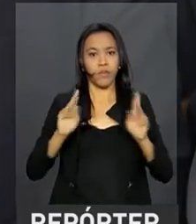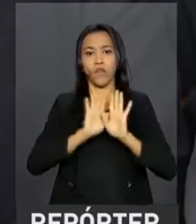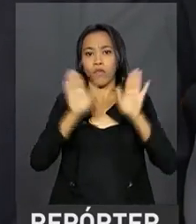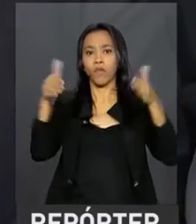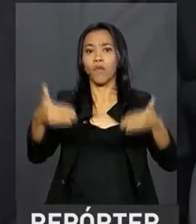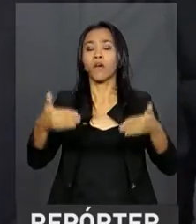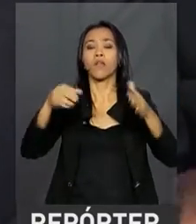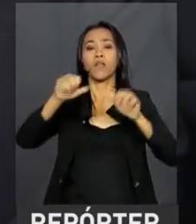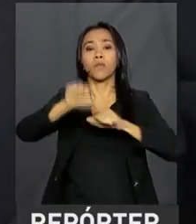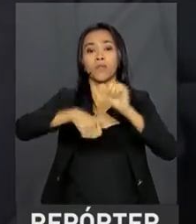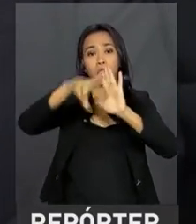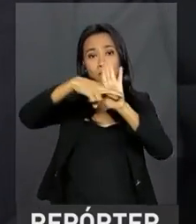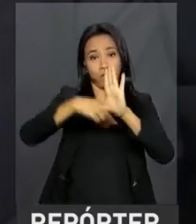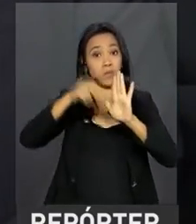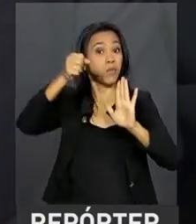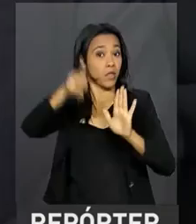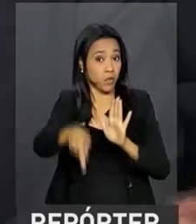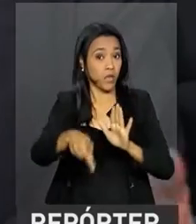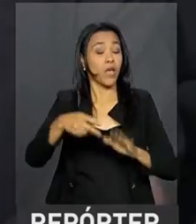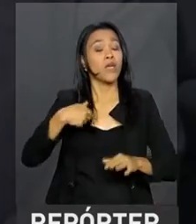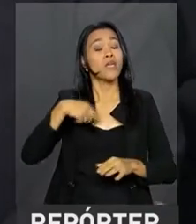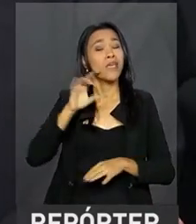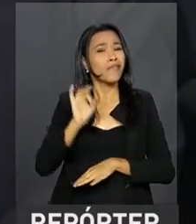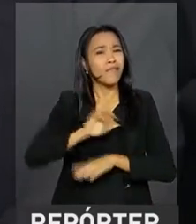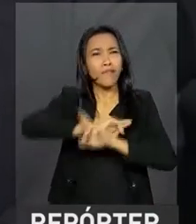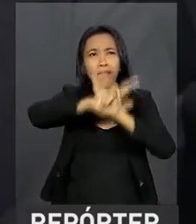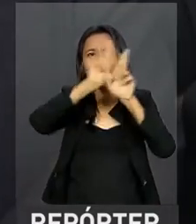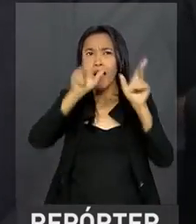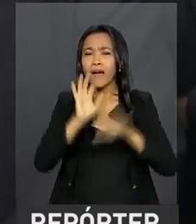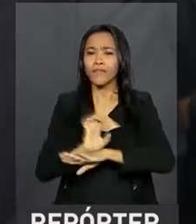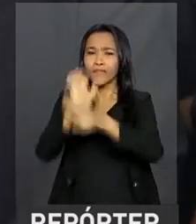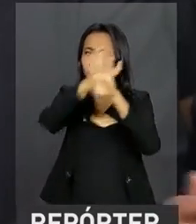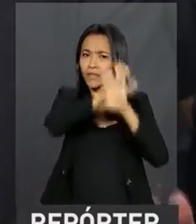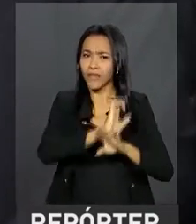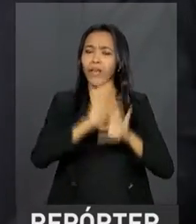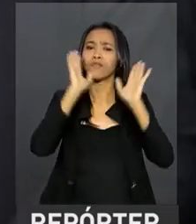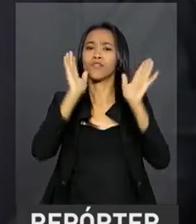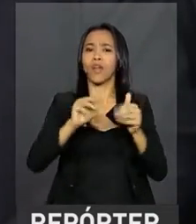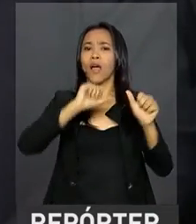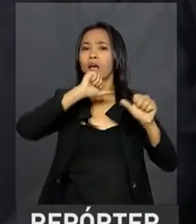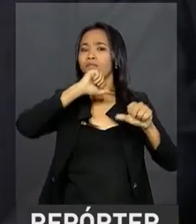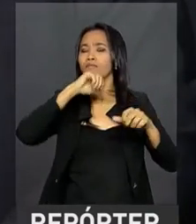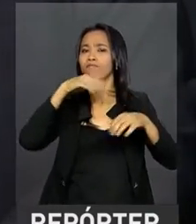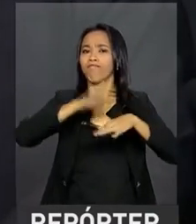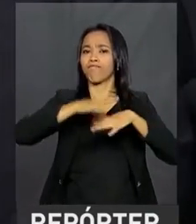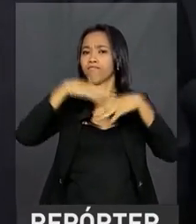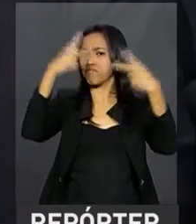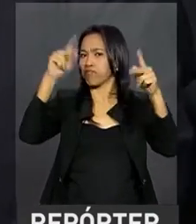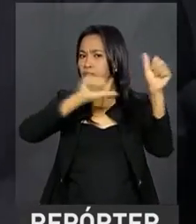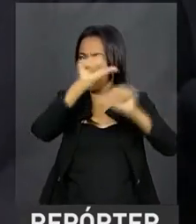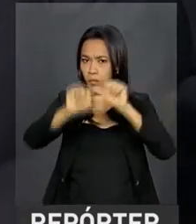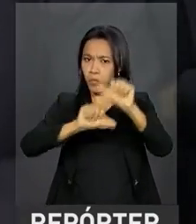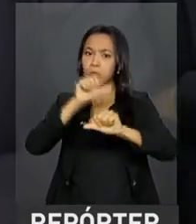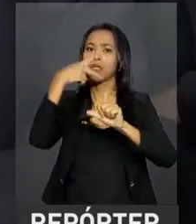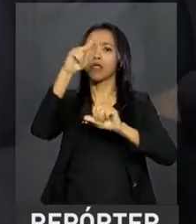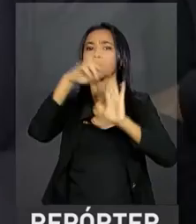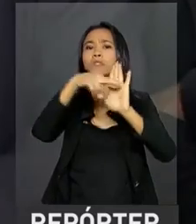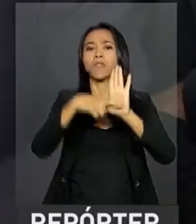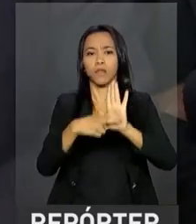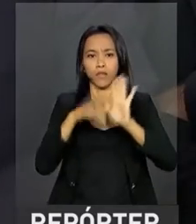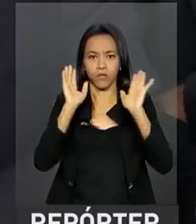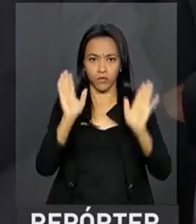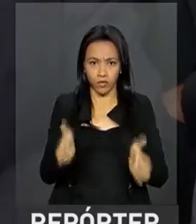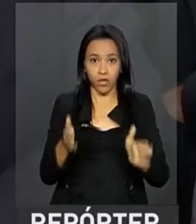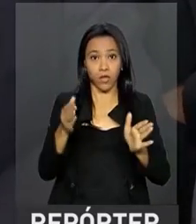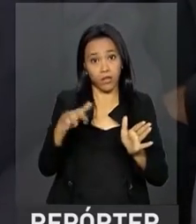estados, tenho ciência disto, já providenciaram a sua reformulação previdenciária. E seria,